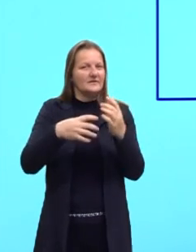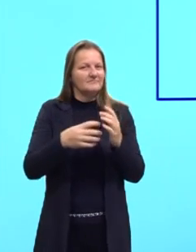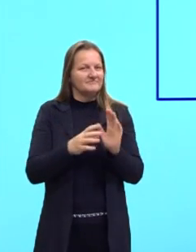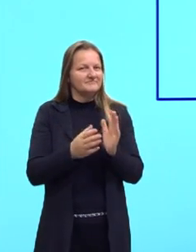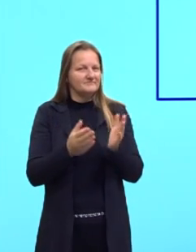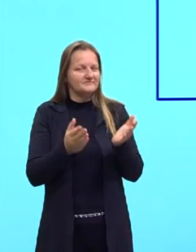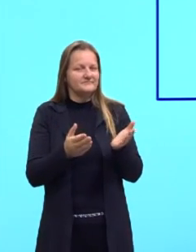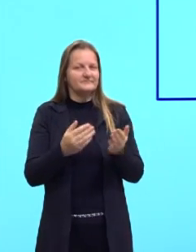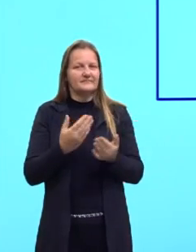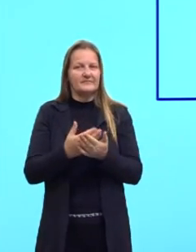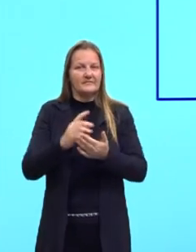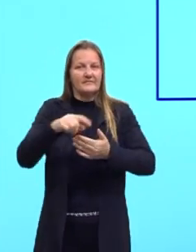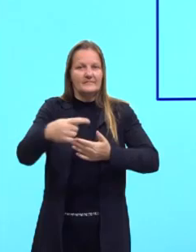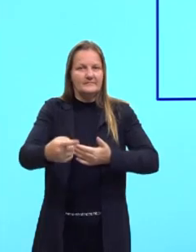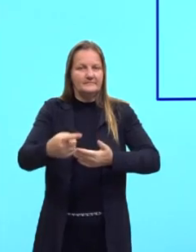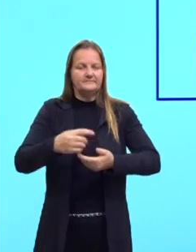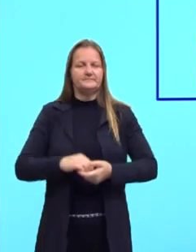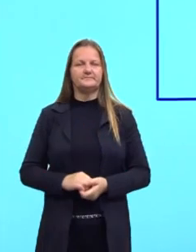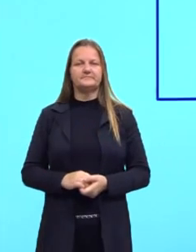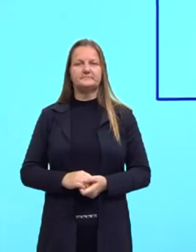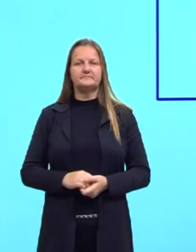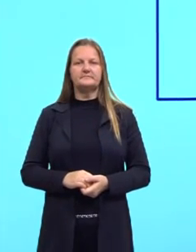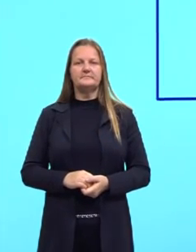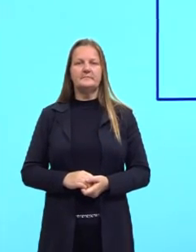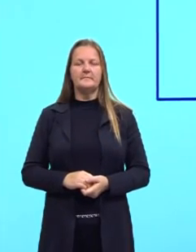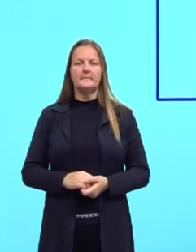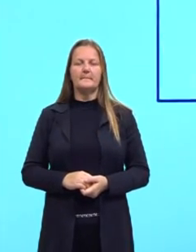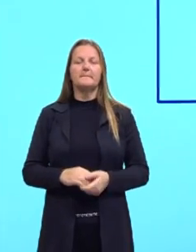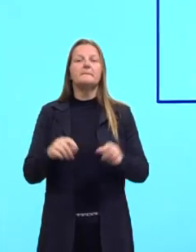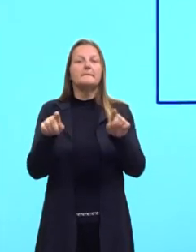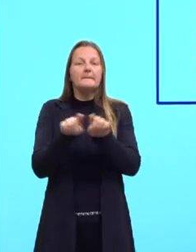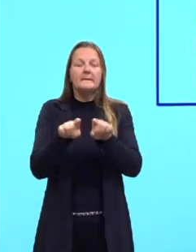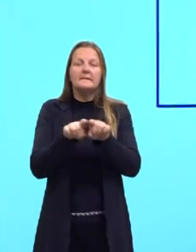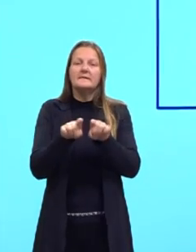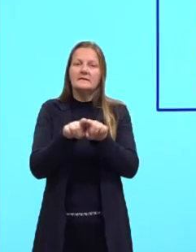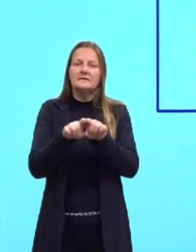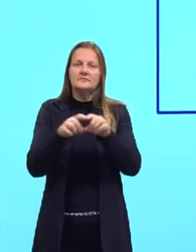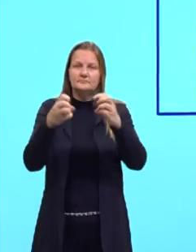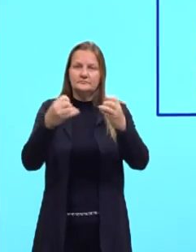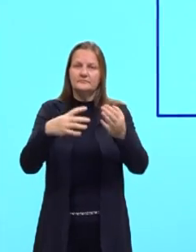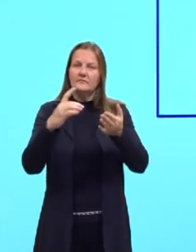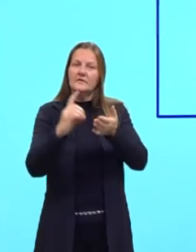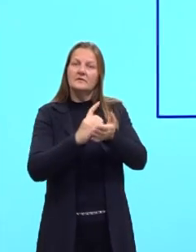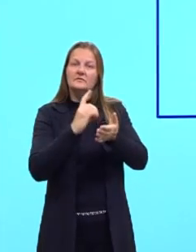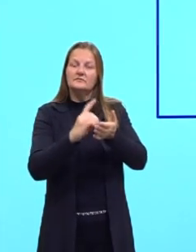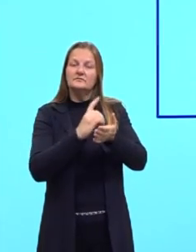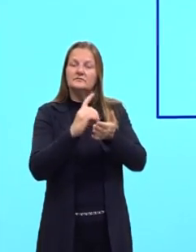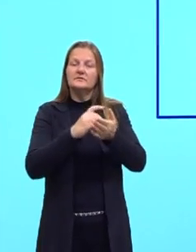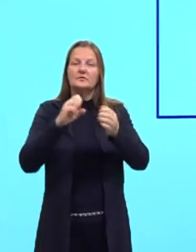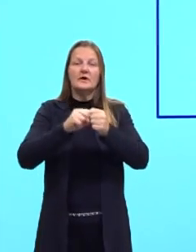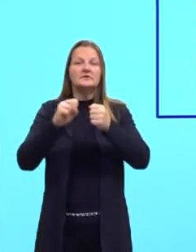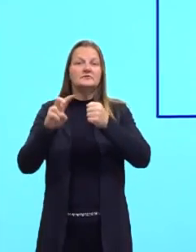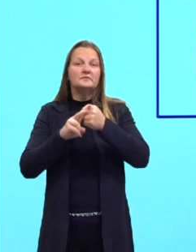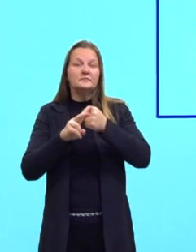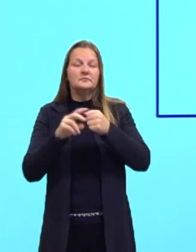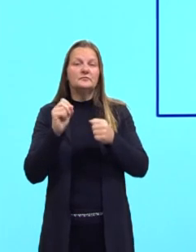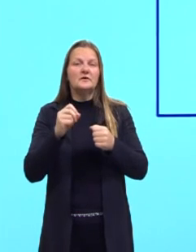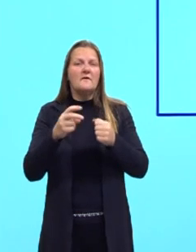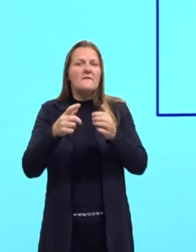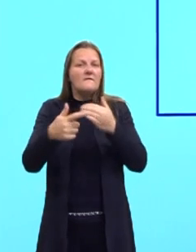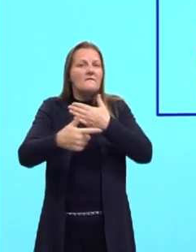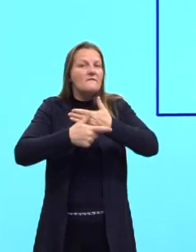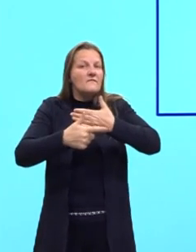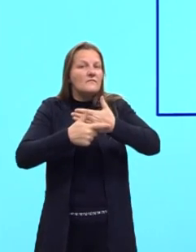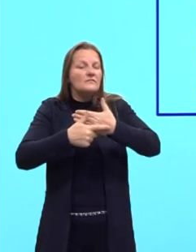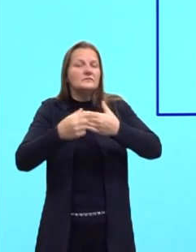ainda nessa aula de hoje. Ainda diz aqui no dicionário, adverbios têm muitas funções